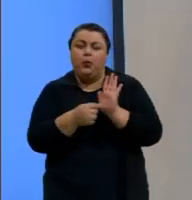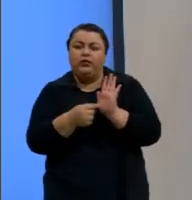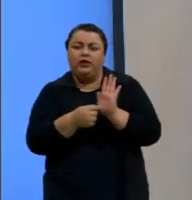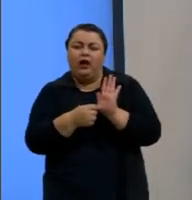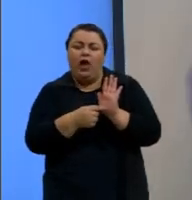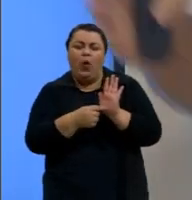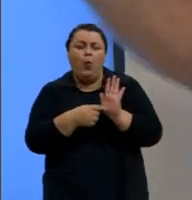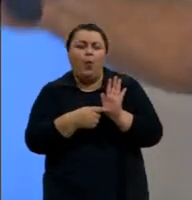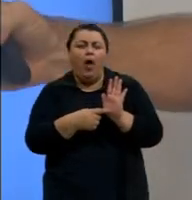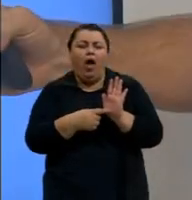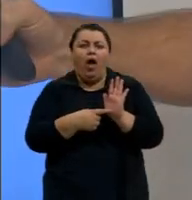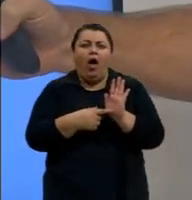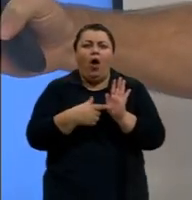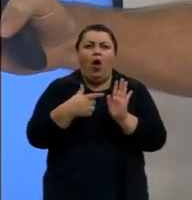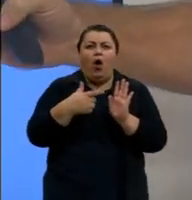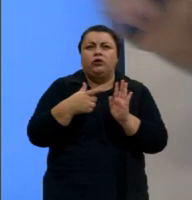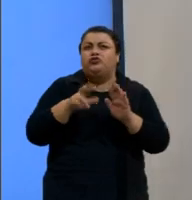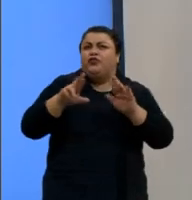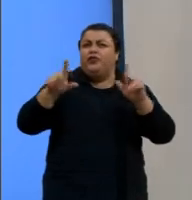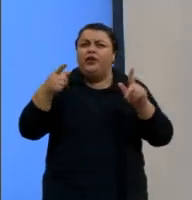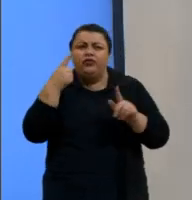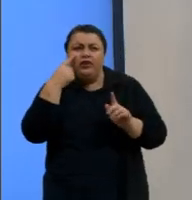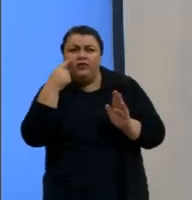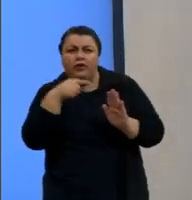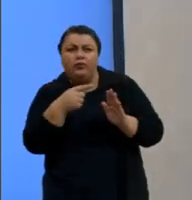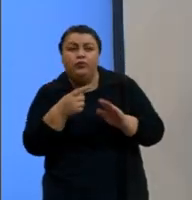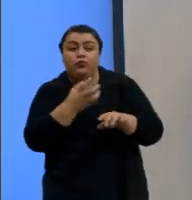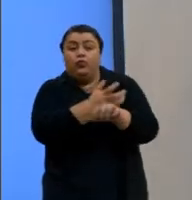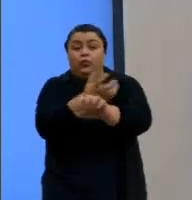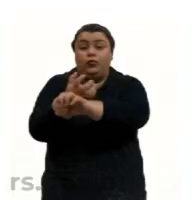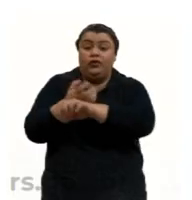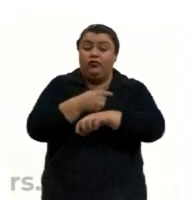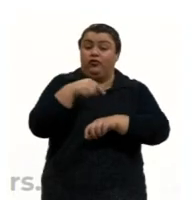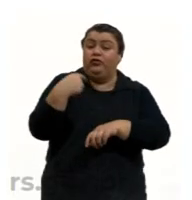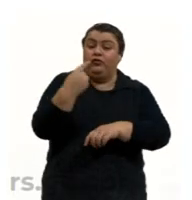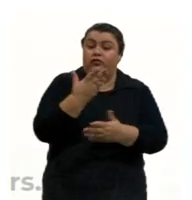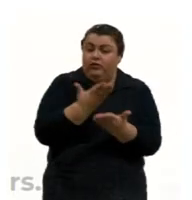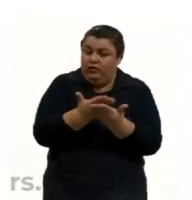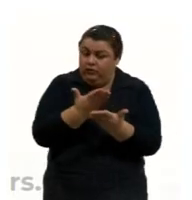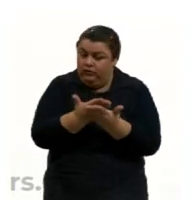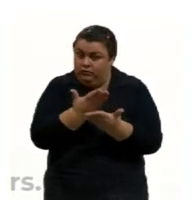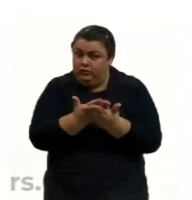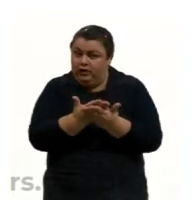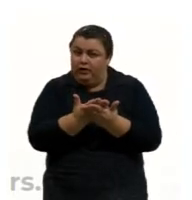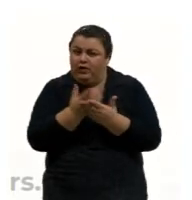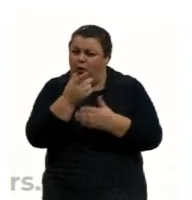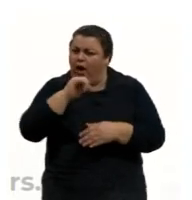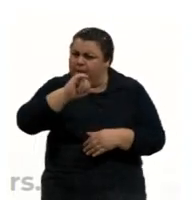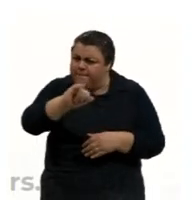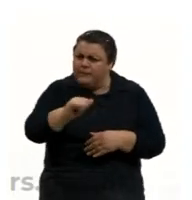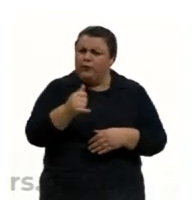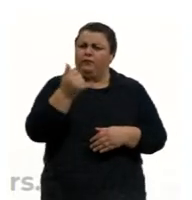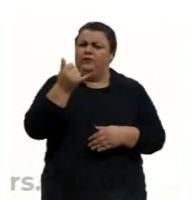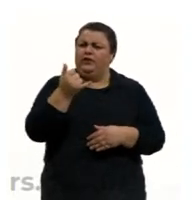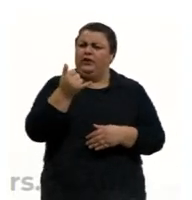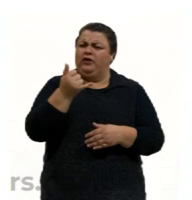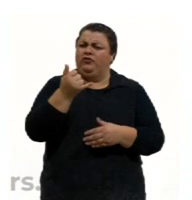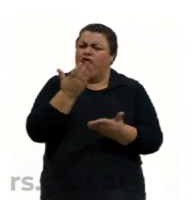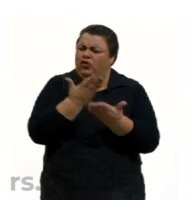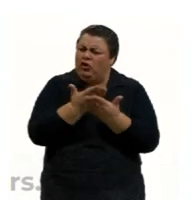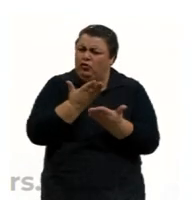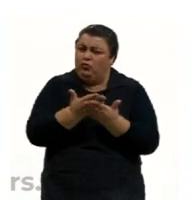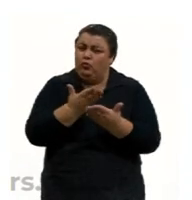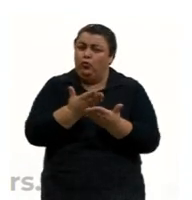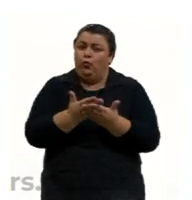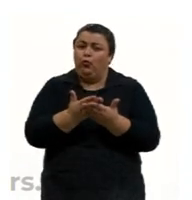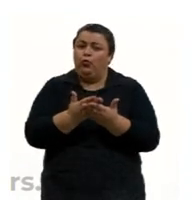uma outra visão dos componentes curriculares que iremos trabalhar. Então, portanto, aproveite, se utilizem, é uma ferramenta